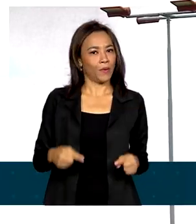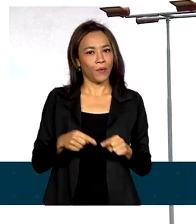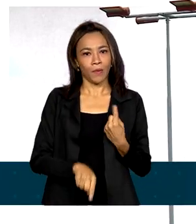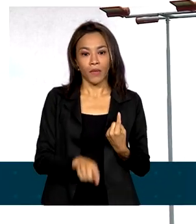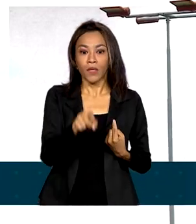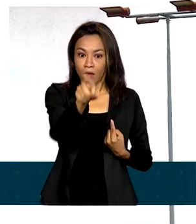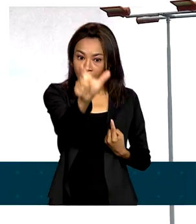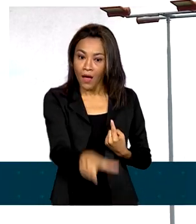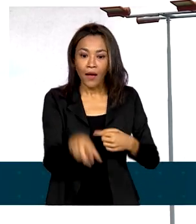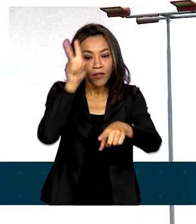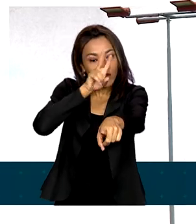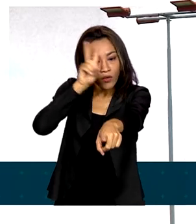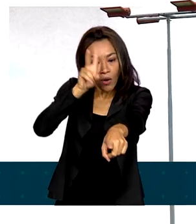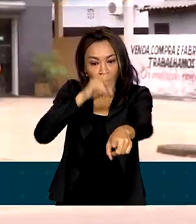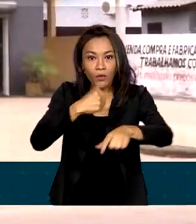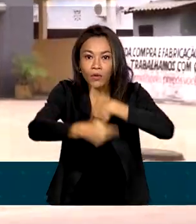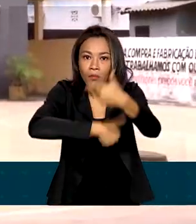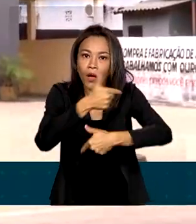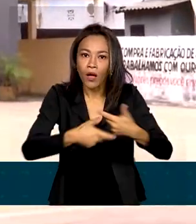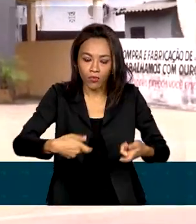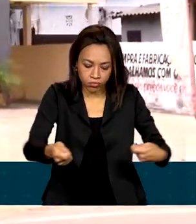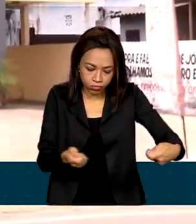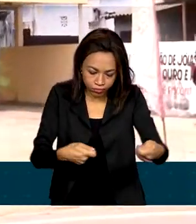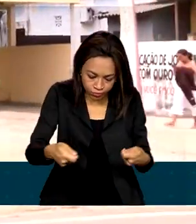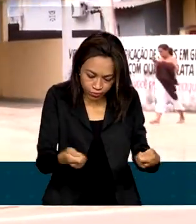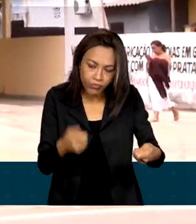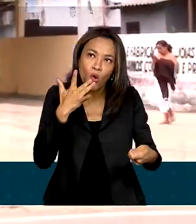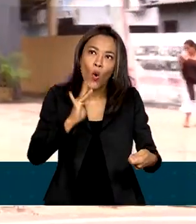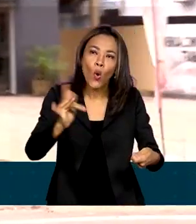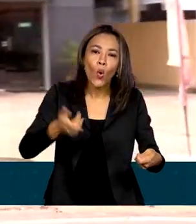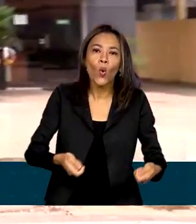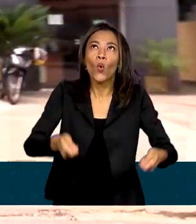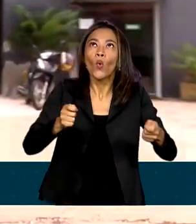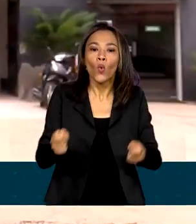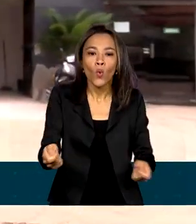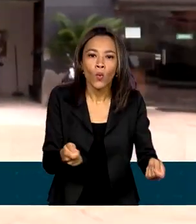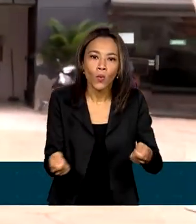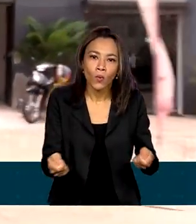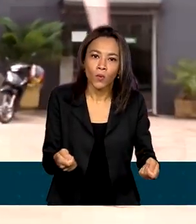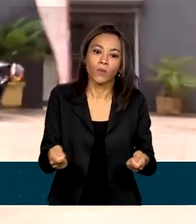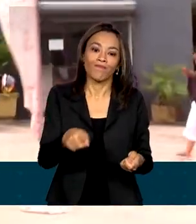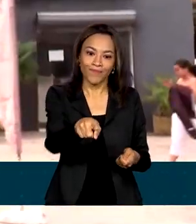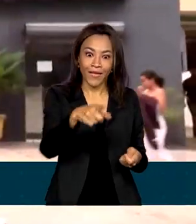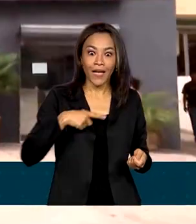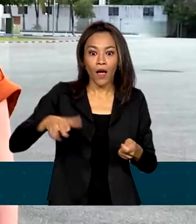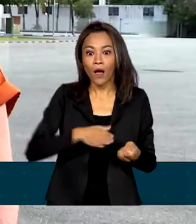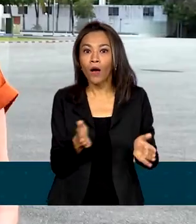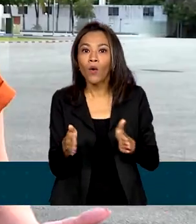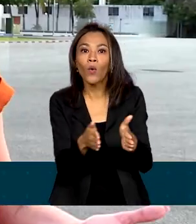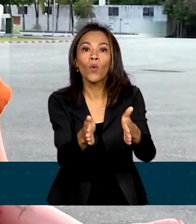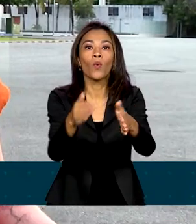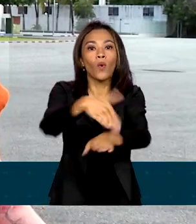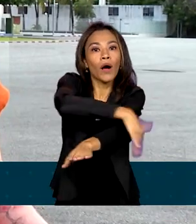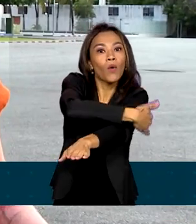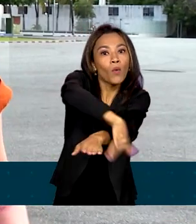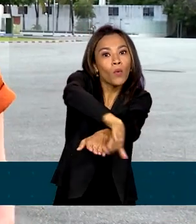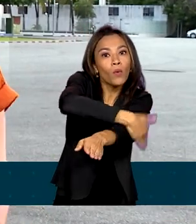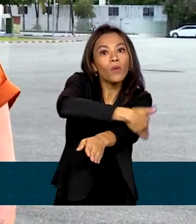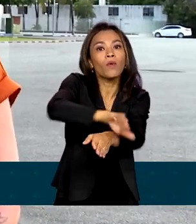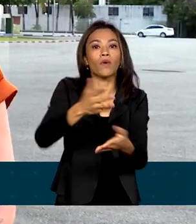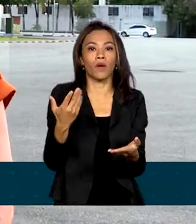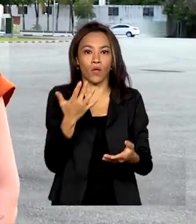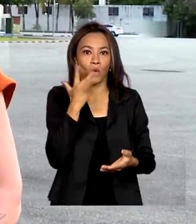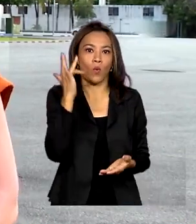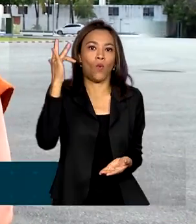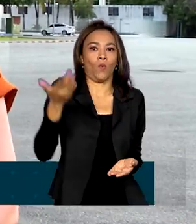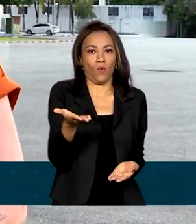histórica da população de Roraima. Aqui na capital do estado, existe até a chamada Rua do Ouro. Um dos pontos históricos